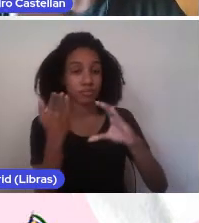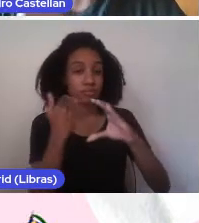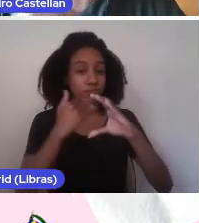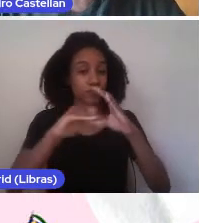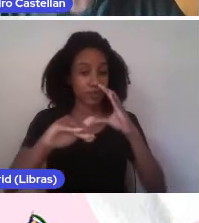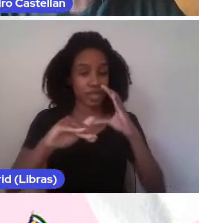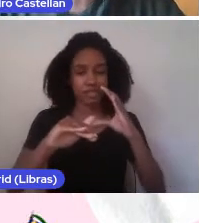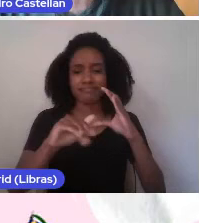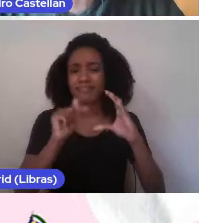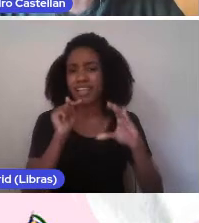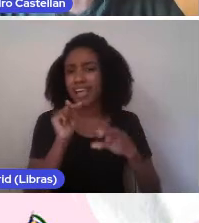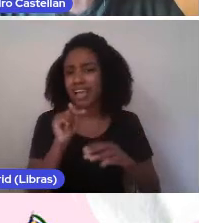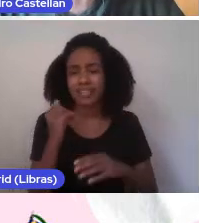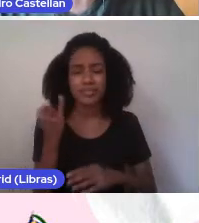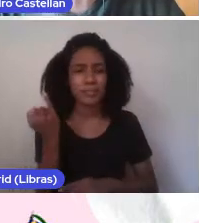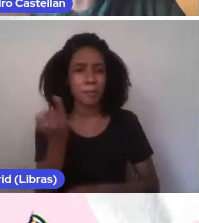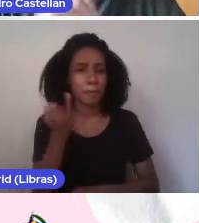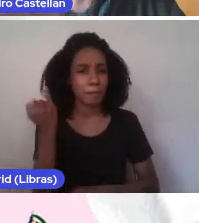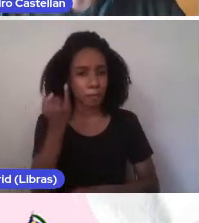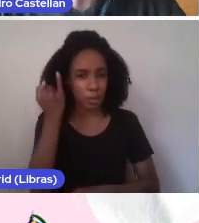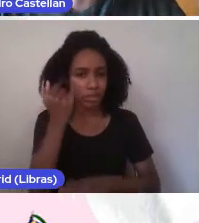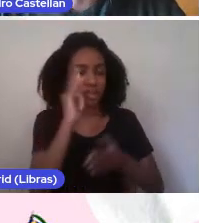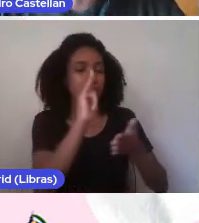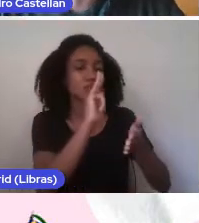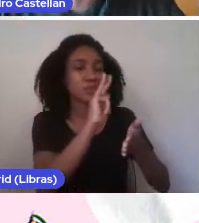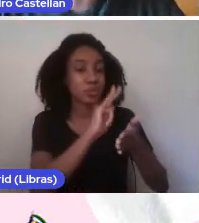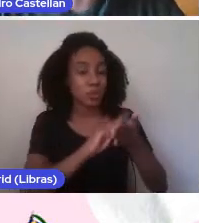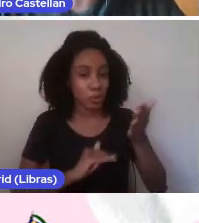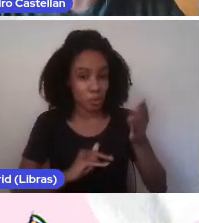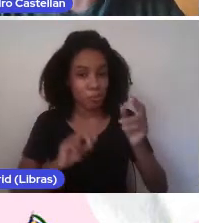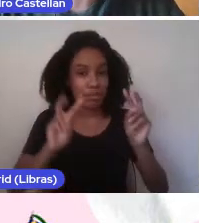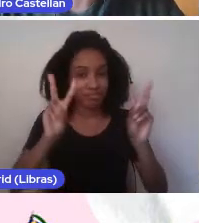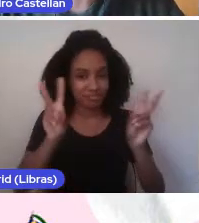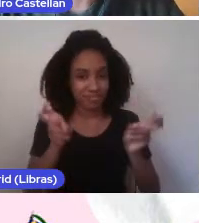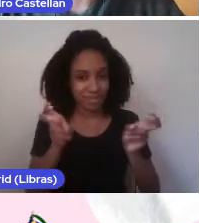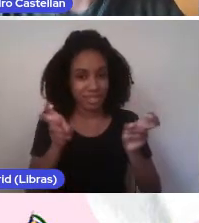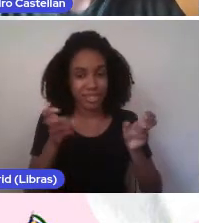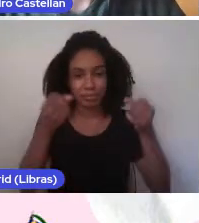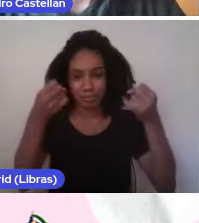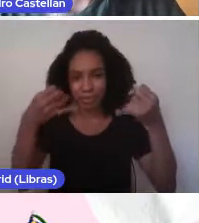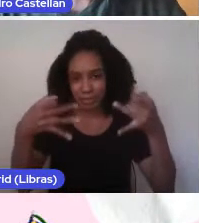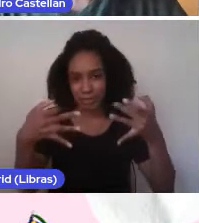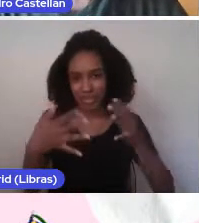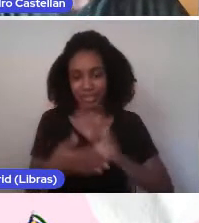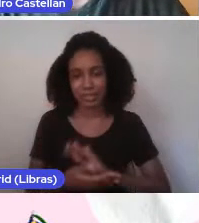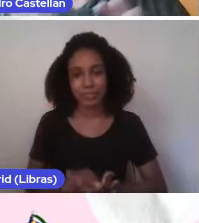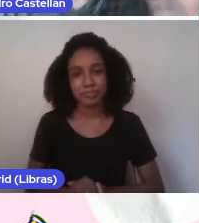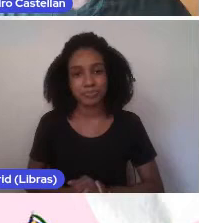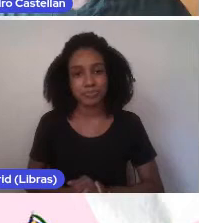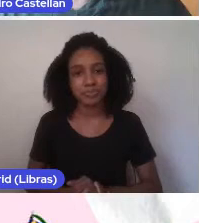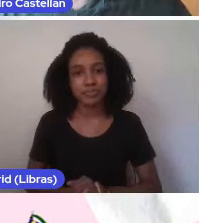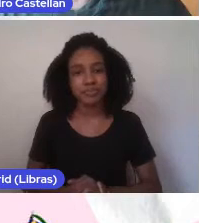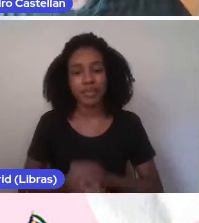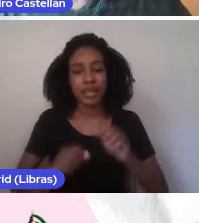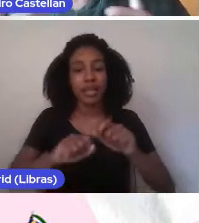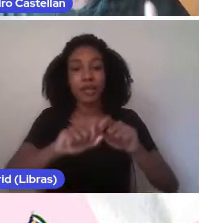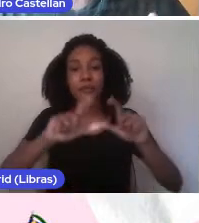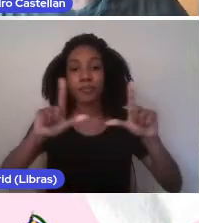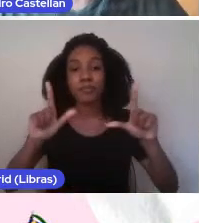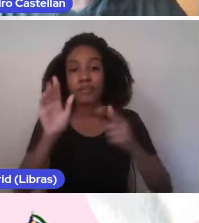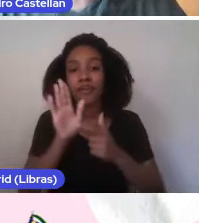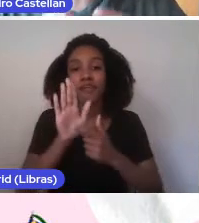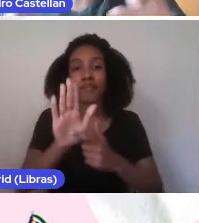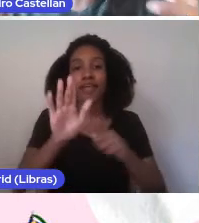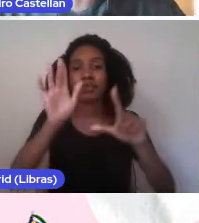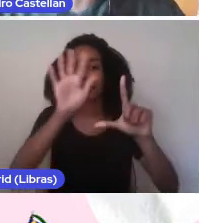último, um dos mais importantes documentos que trataremos em seguida. Aqui podemos ver imagens